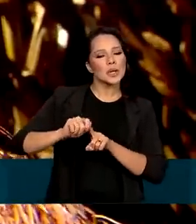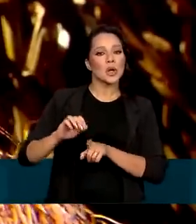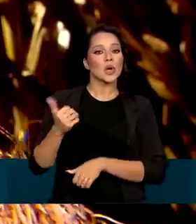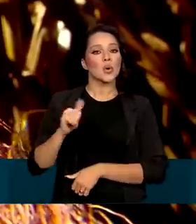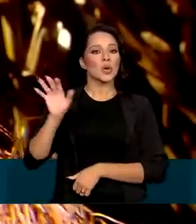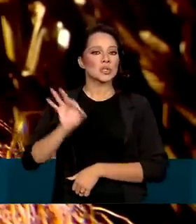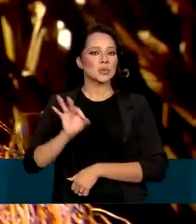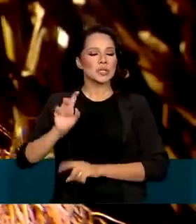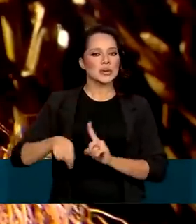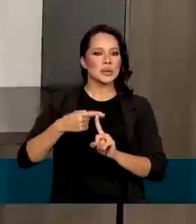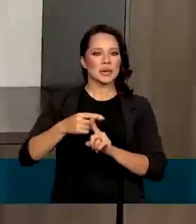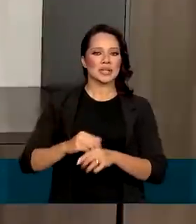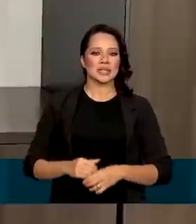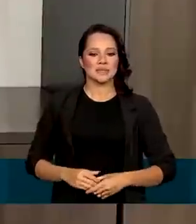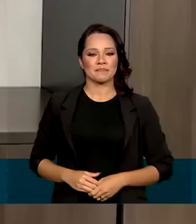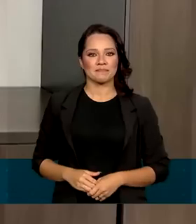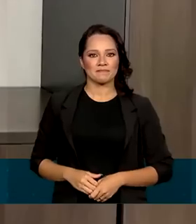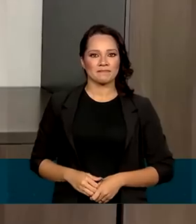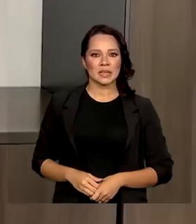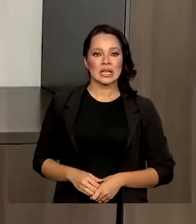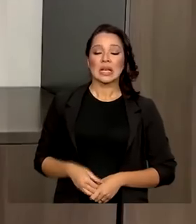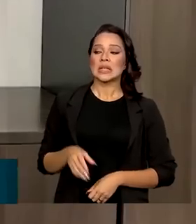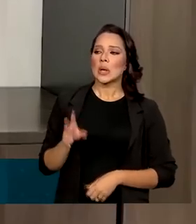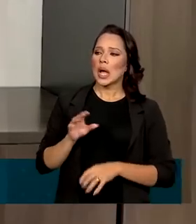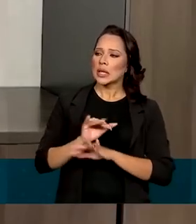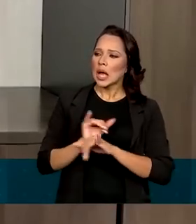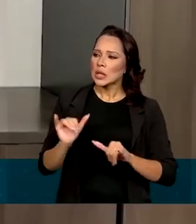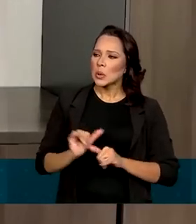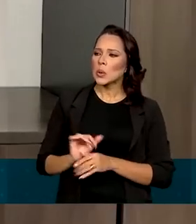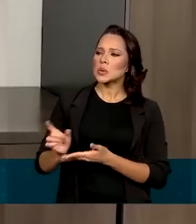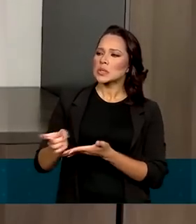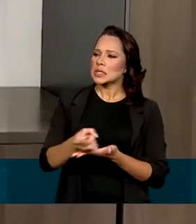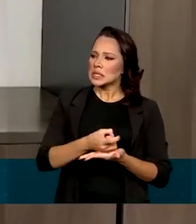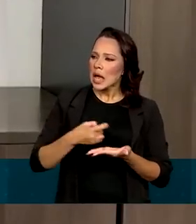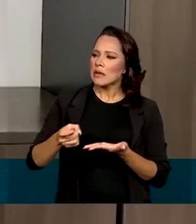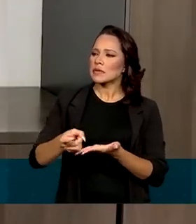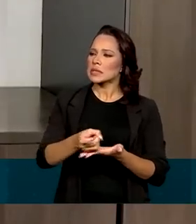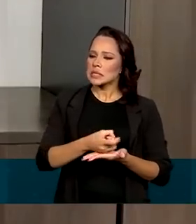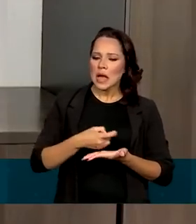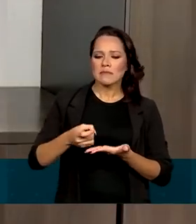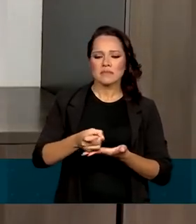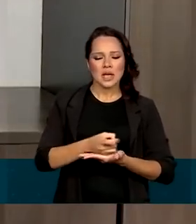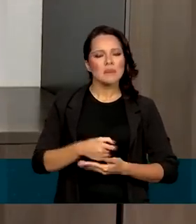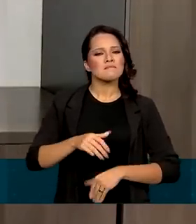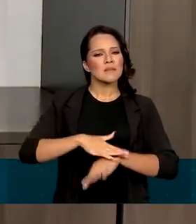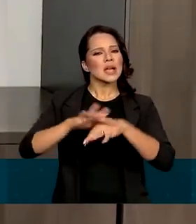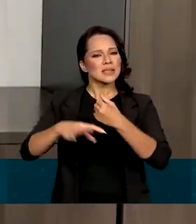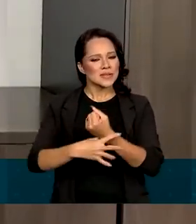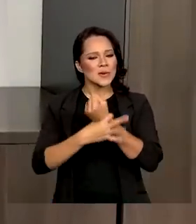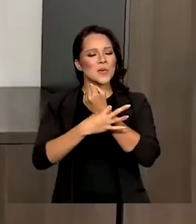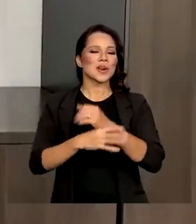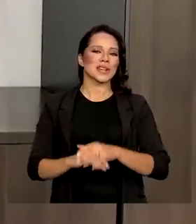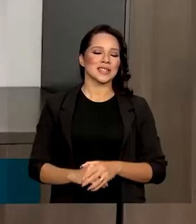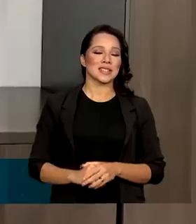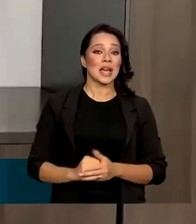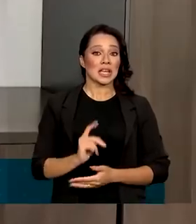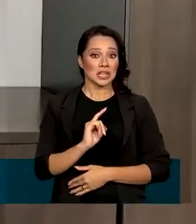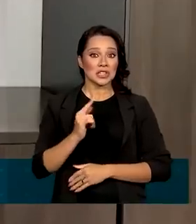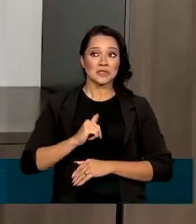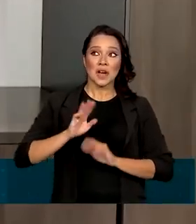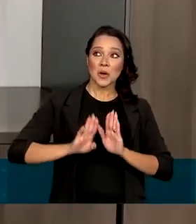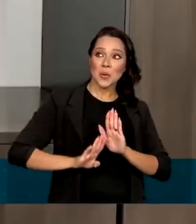11% a mais. Cada anúncio de safra aumenta a segurança de que nós vamos